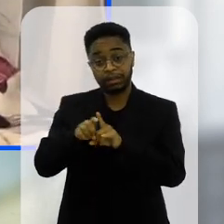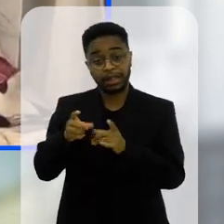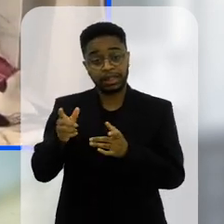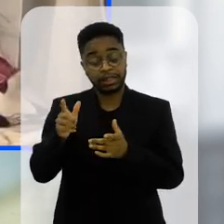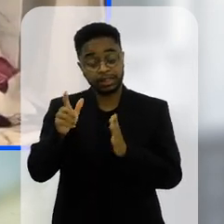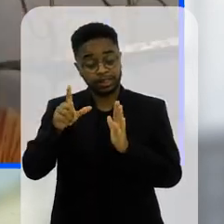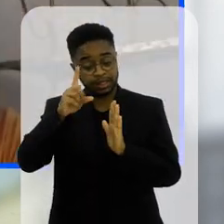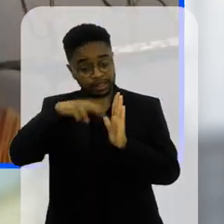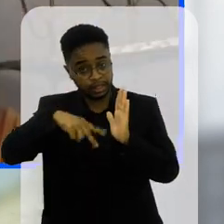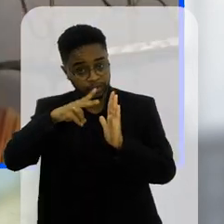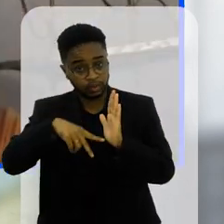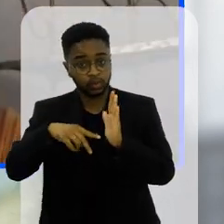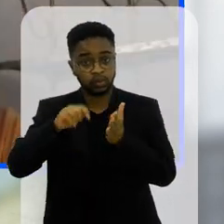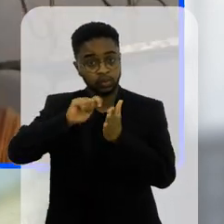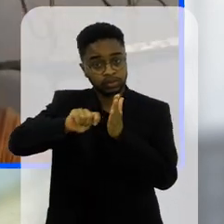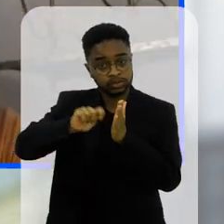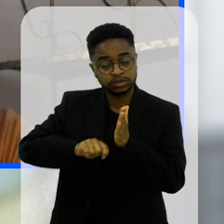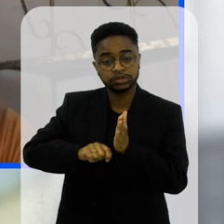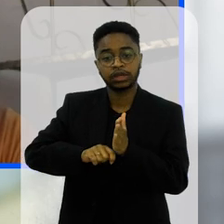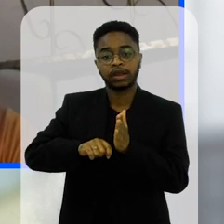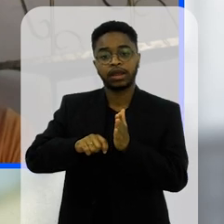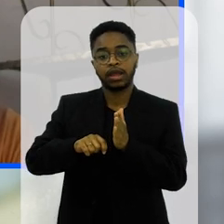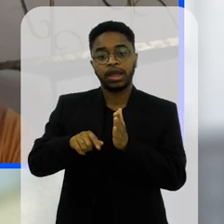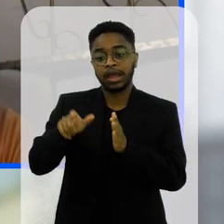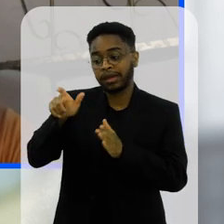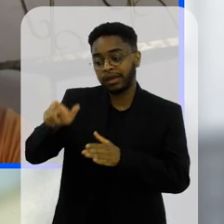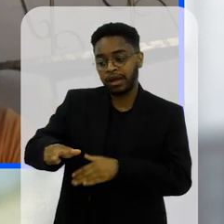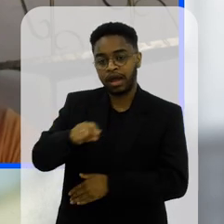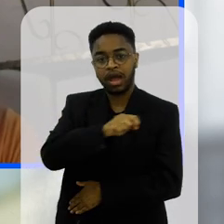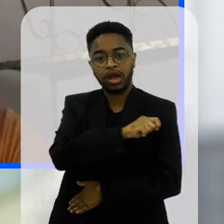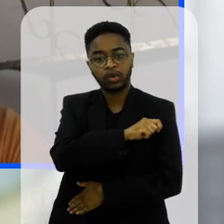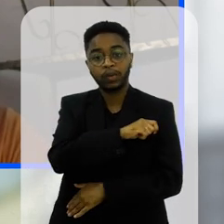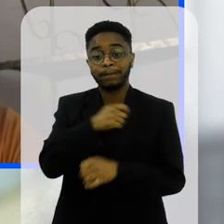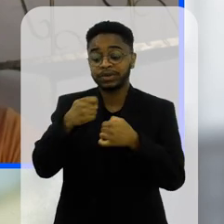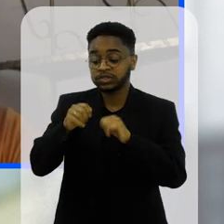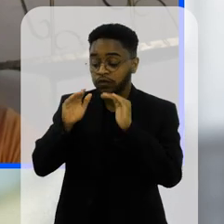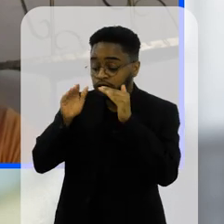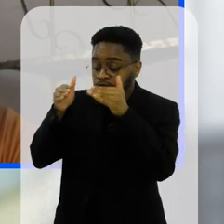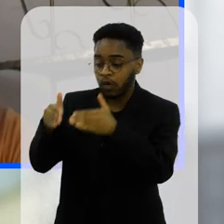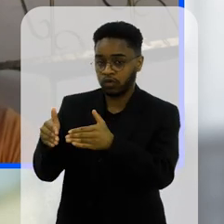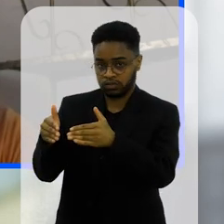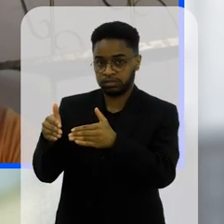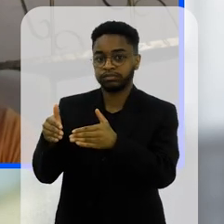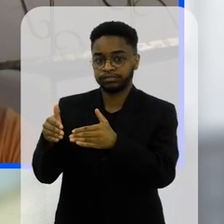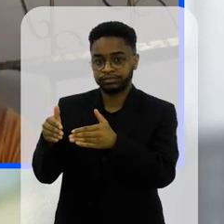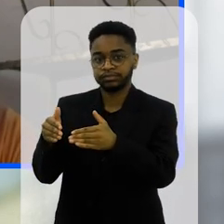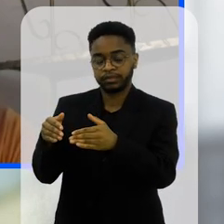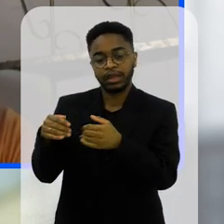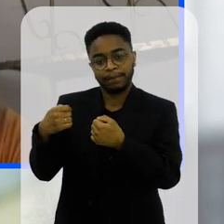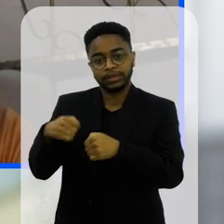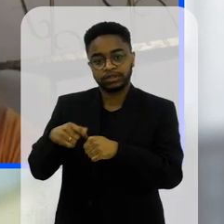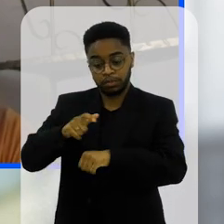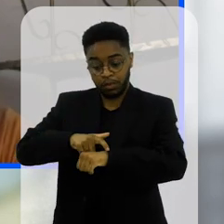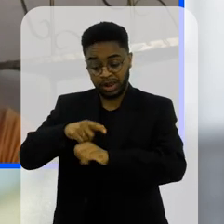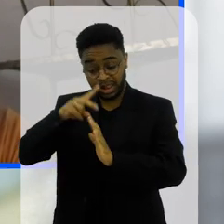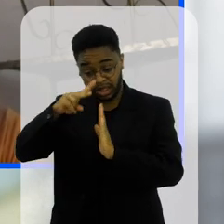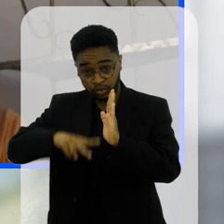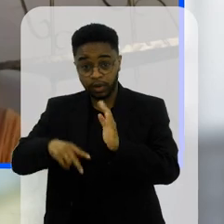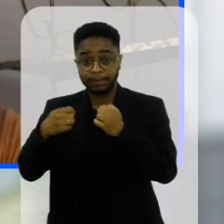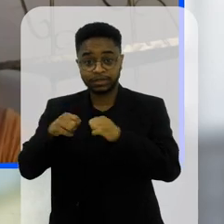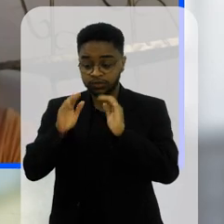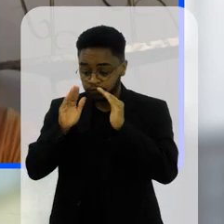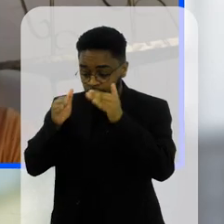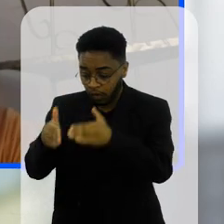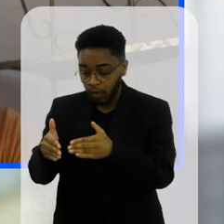escrita elas são processos que exigem da criança que exigem do aluno um foco né pra fazer uma leitura o aluno precisa estar